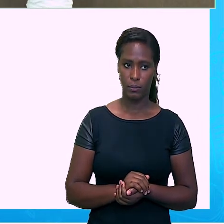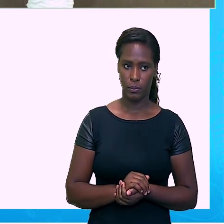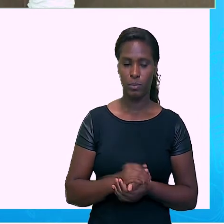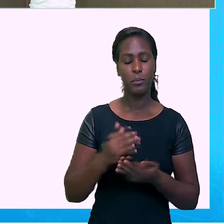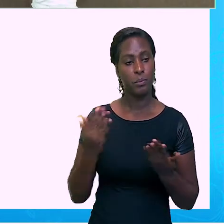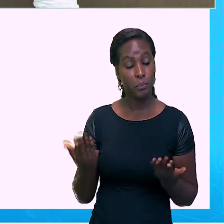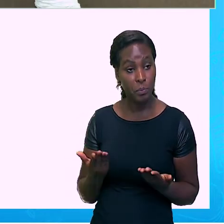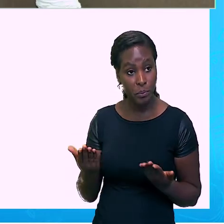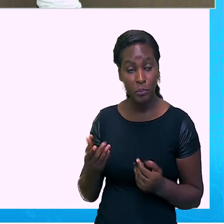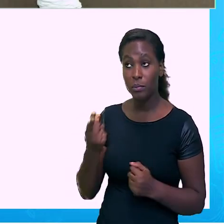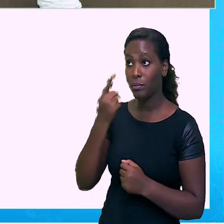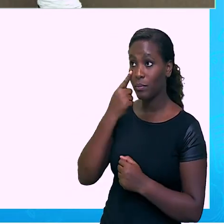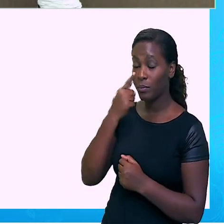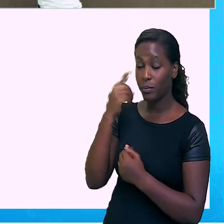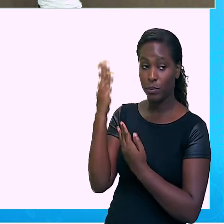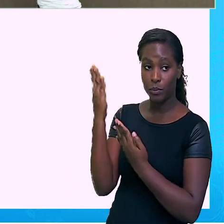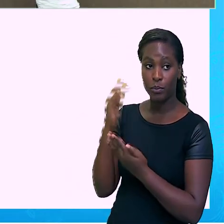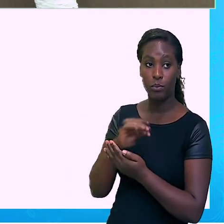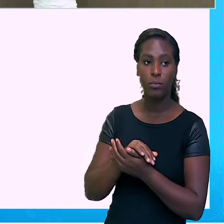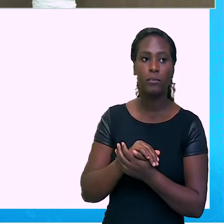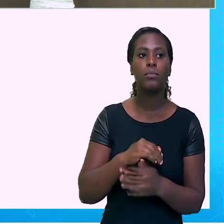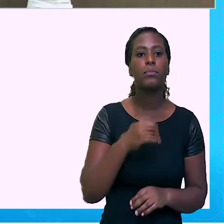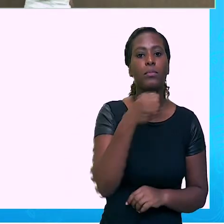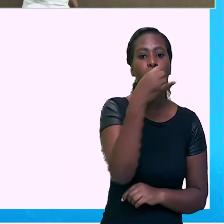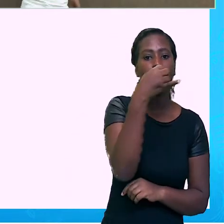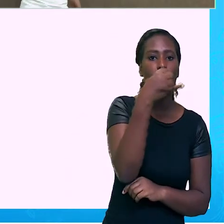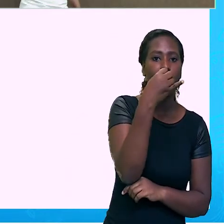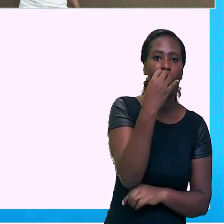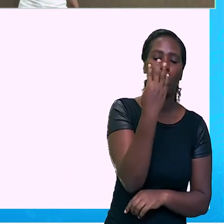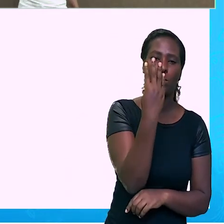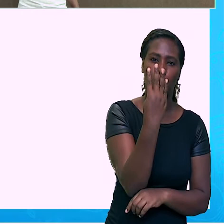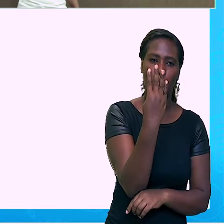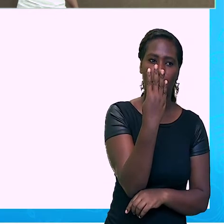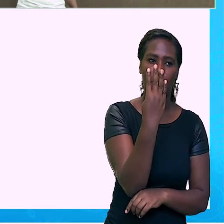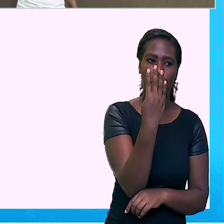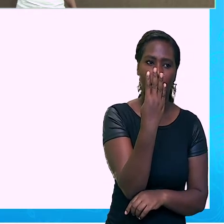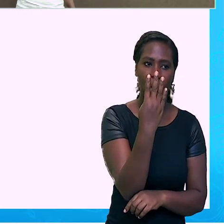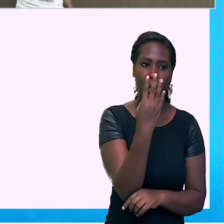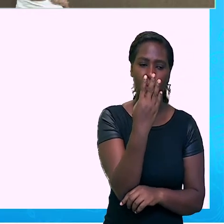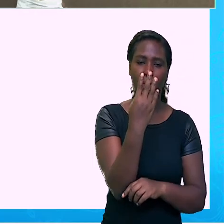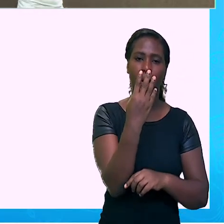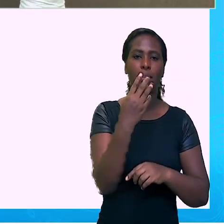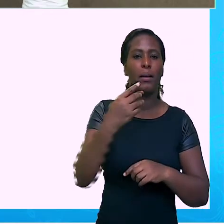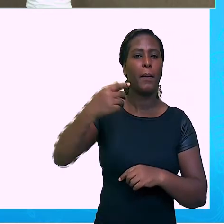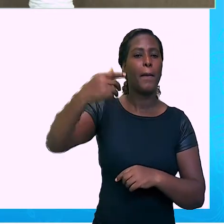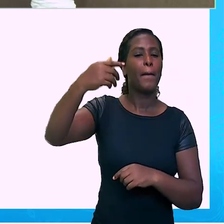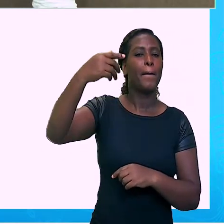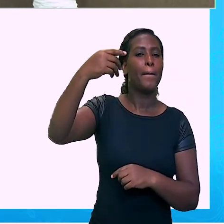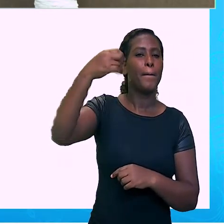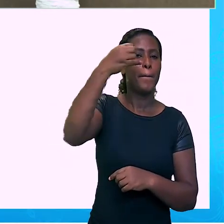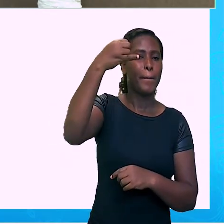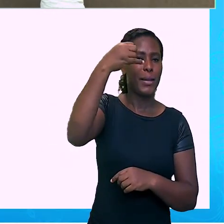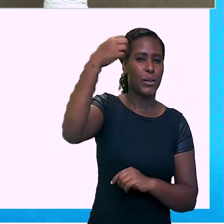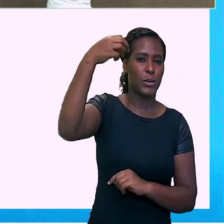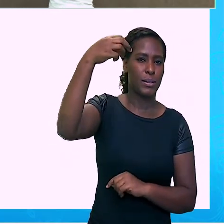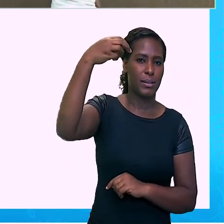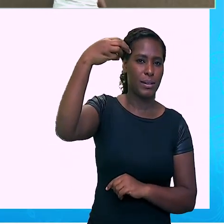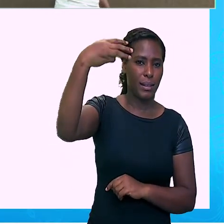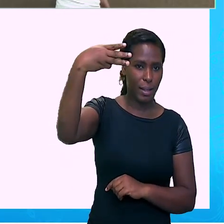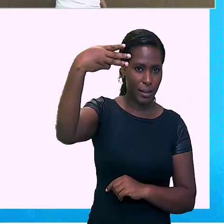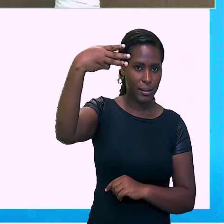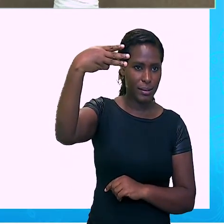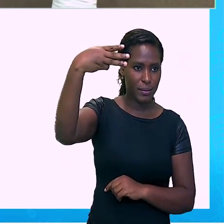Vejamos aqui agora. Menos quatro elevado a menos três. Então, este